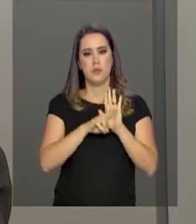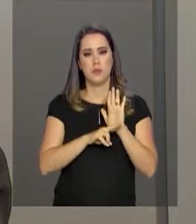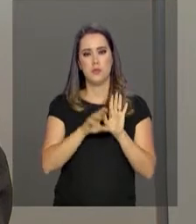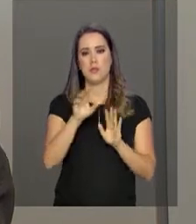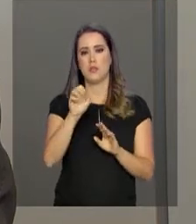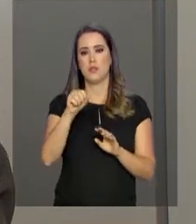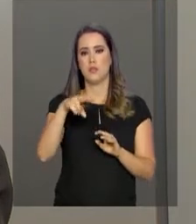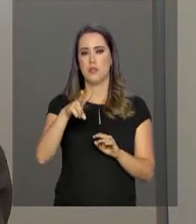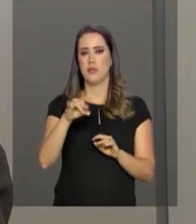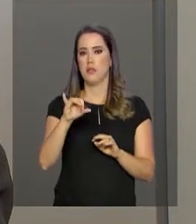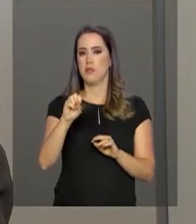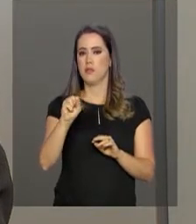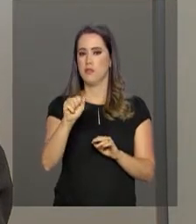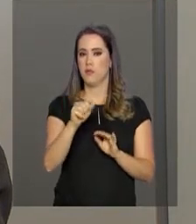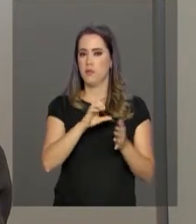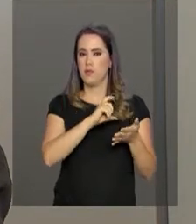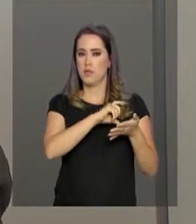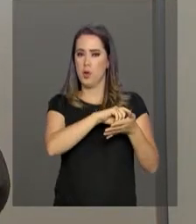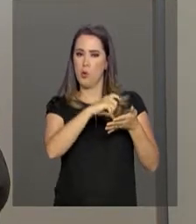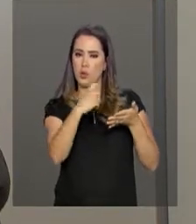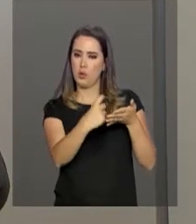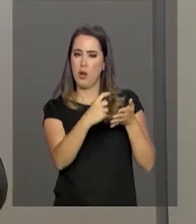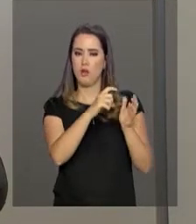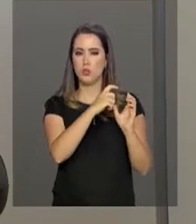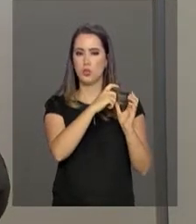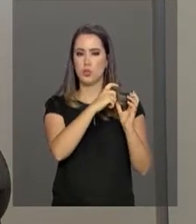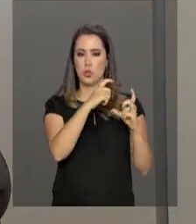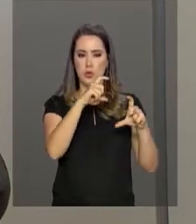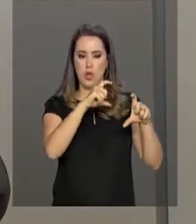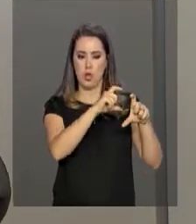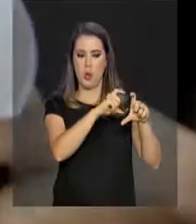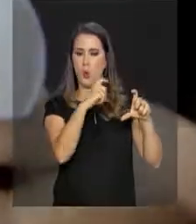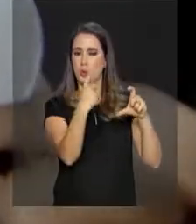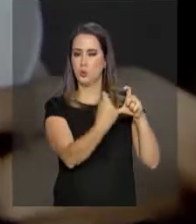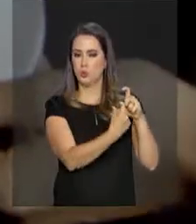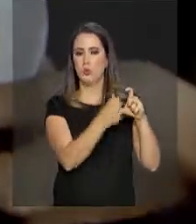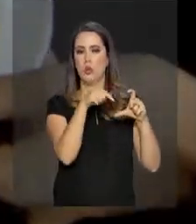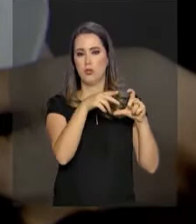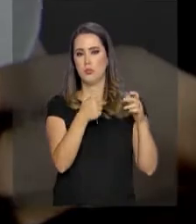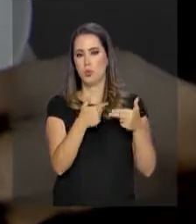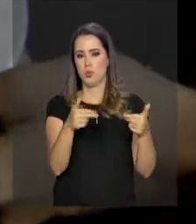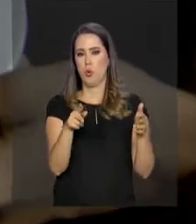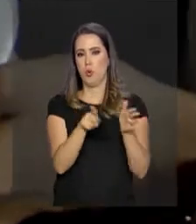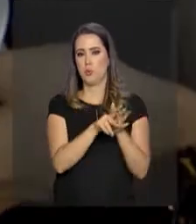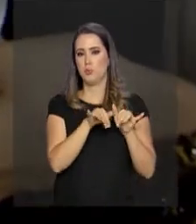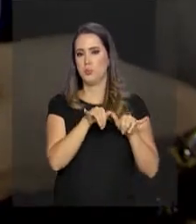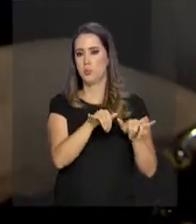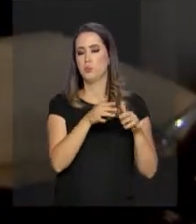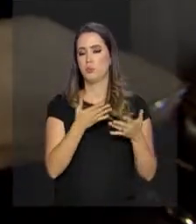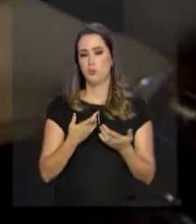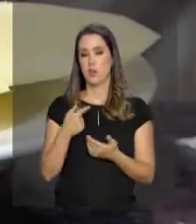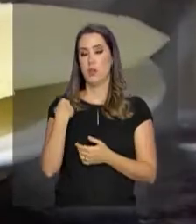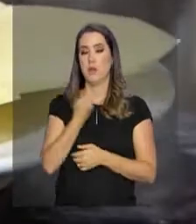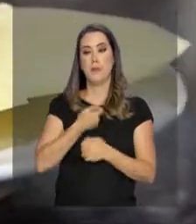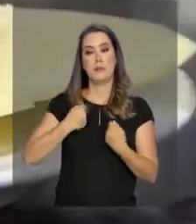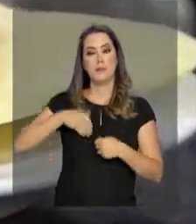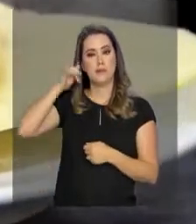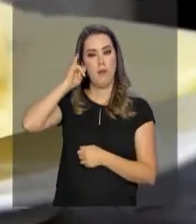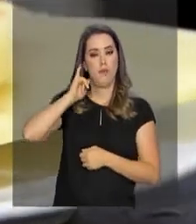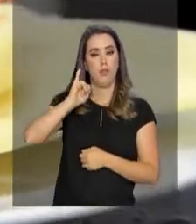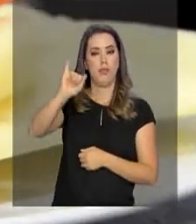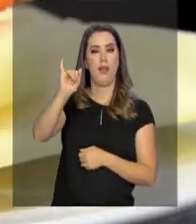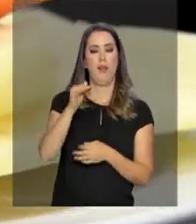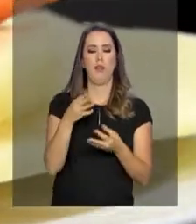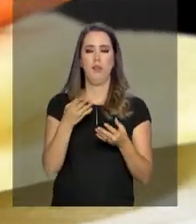propondo na consulta pública para a rotulagem nutricional frontal. É mais fácil prevenirmos, evitar